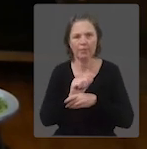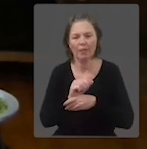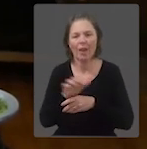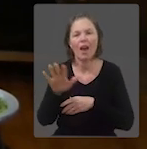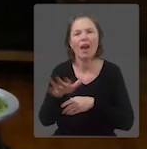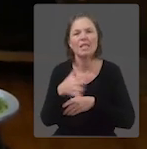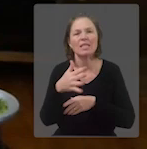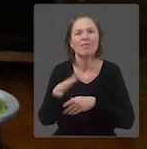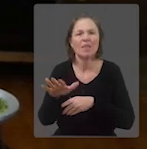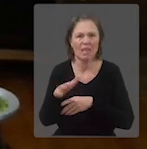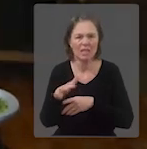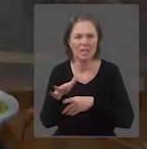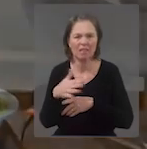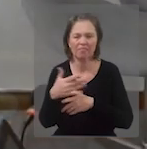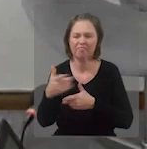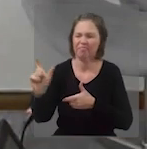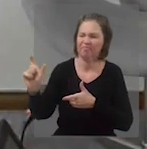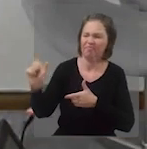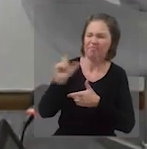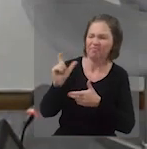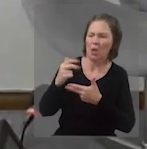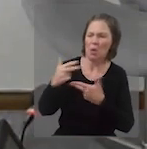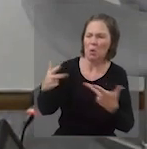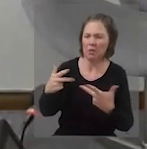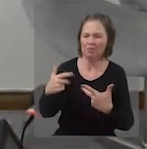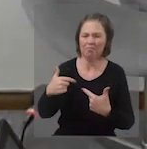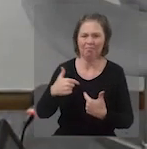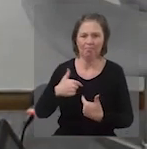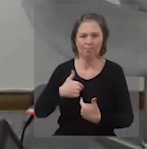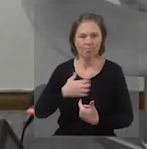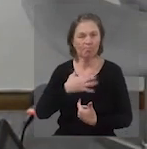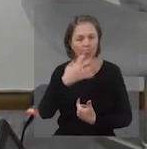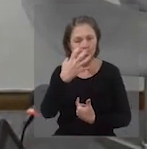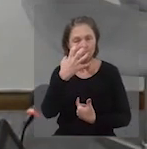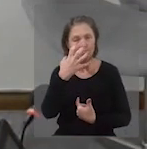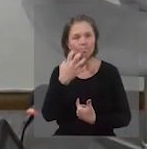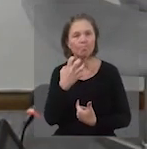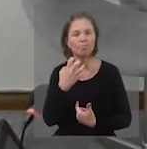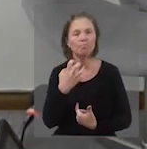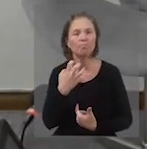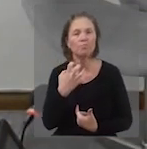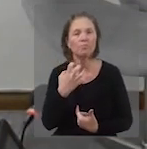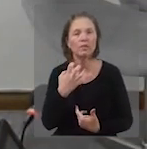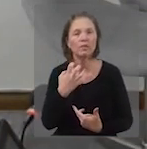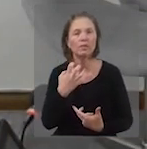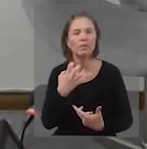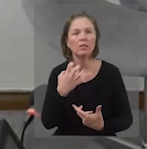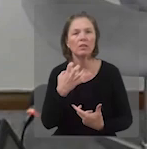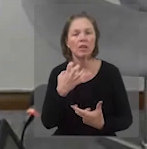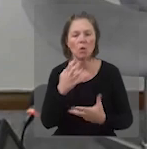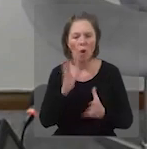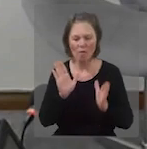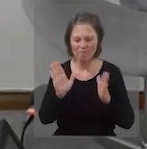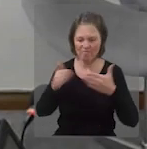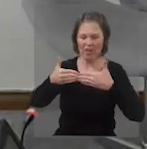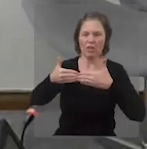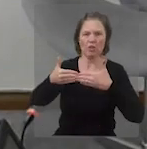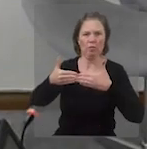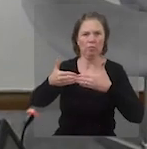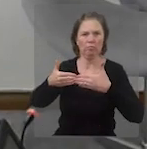às vezes é que a pessoa ofendida por alguém, o mal feito a ele, a pessoa que fez isso, a pessoa